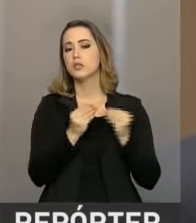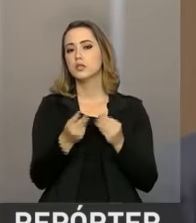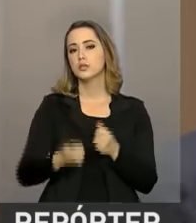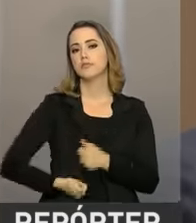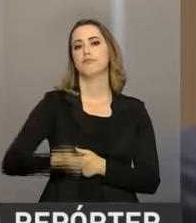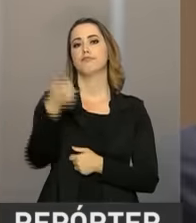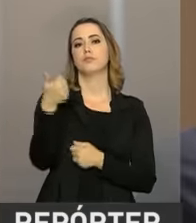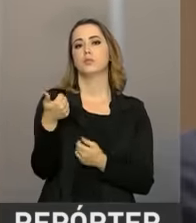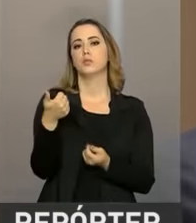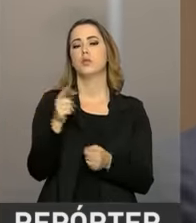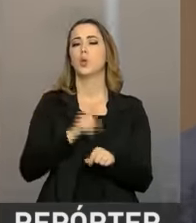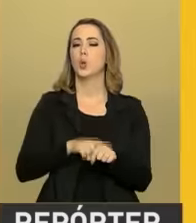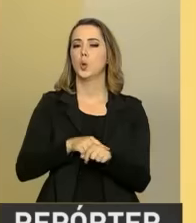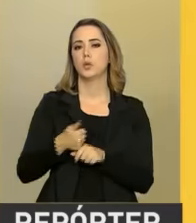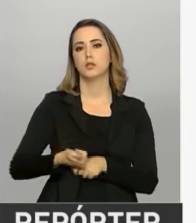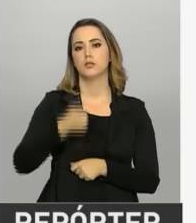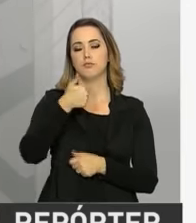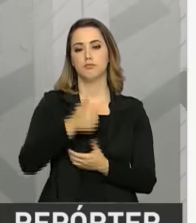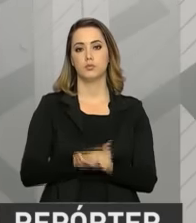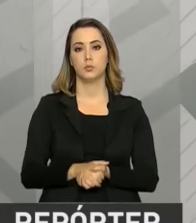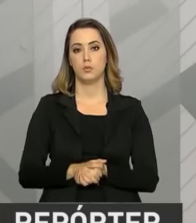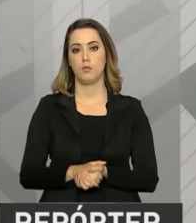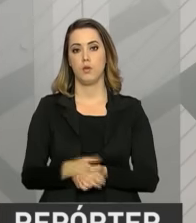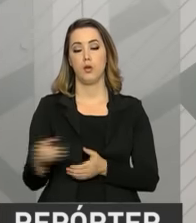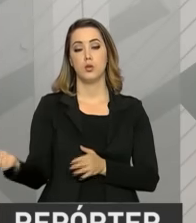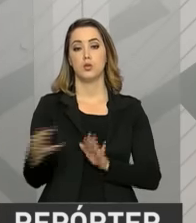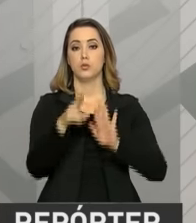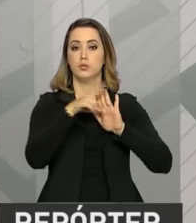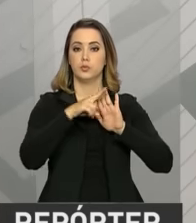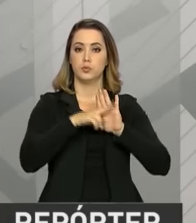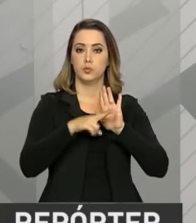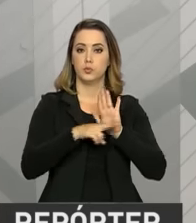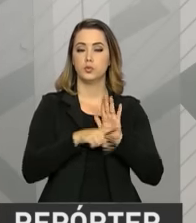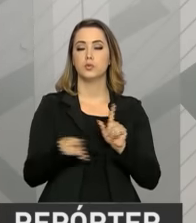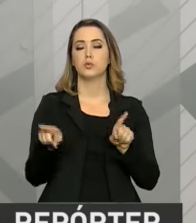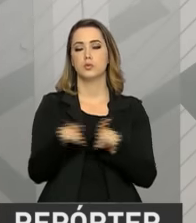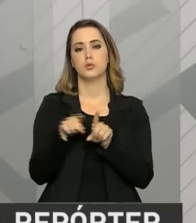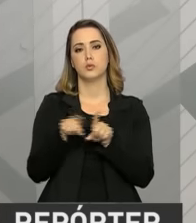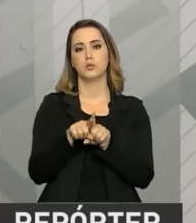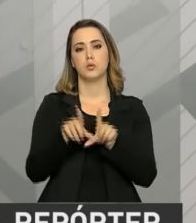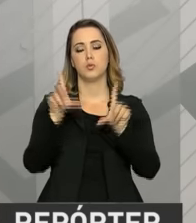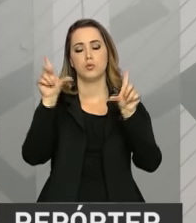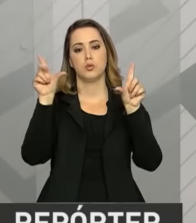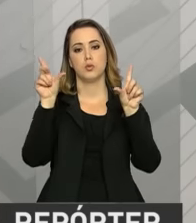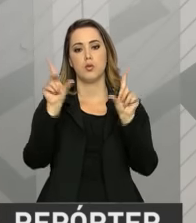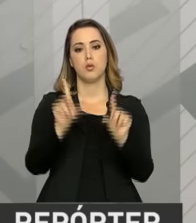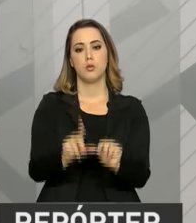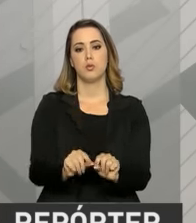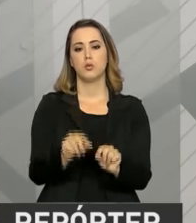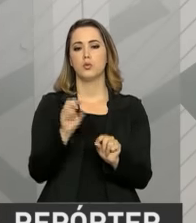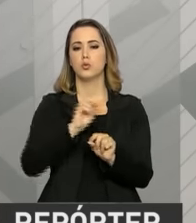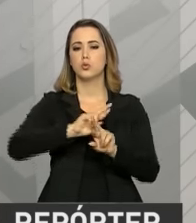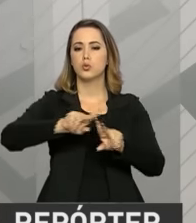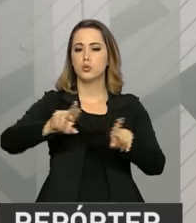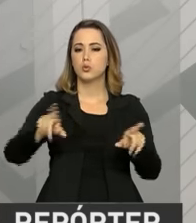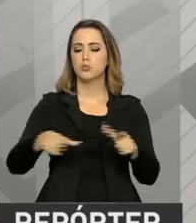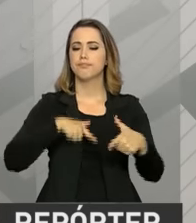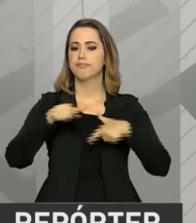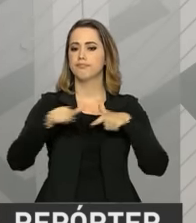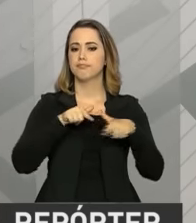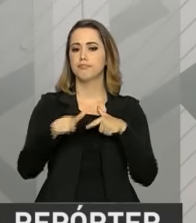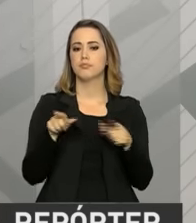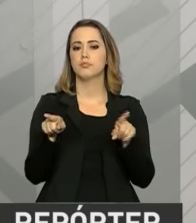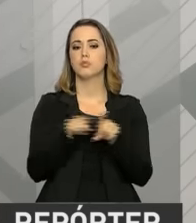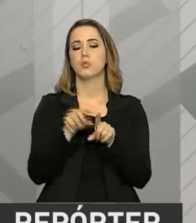conveniência, no melhor horário possível. A reestruturação prevê ainda que o número de diretorias, superintendências e órgãos